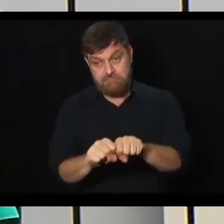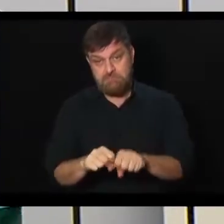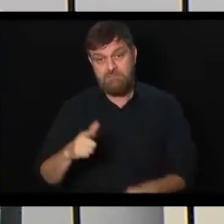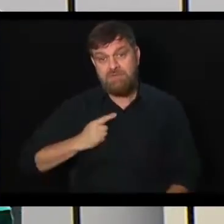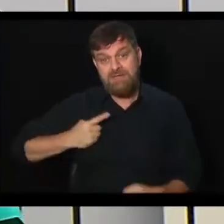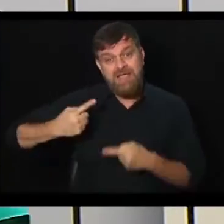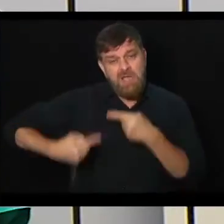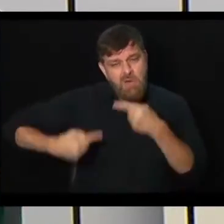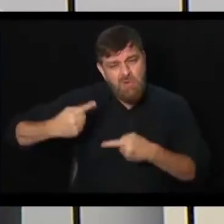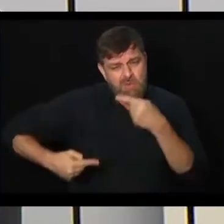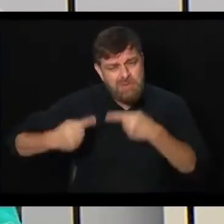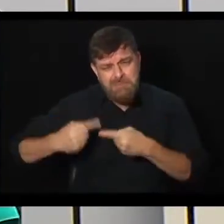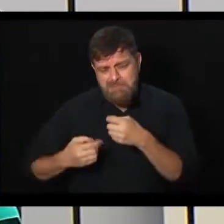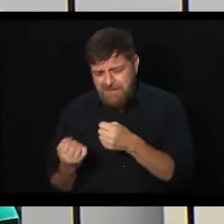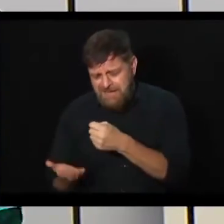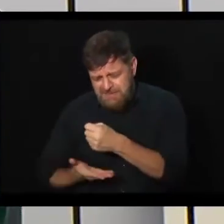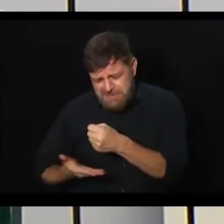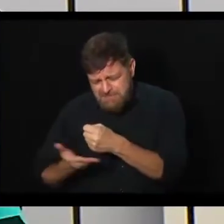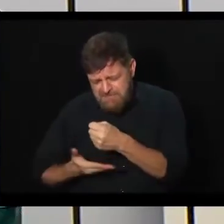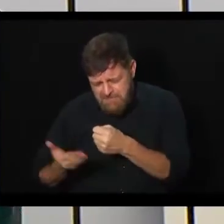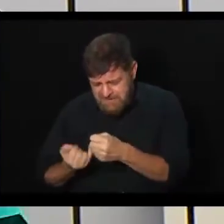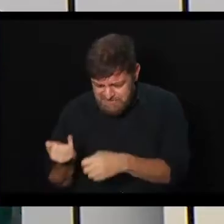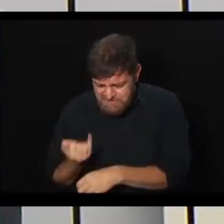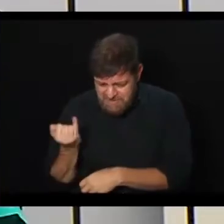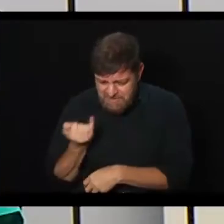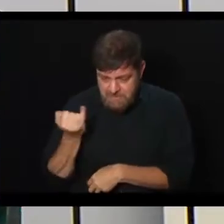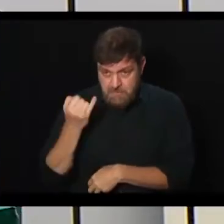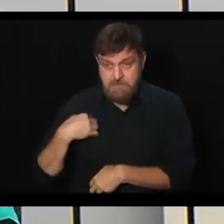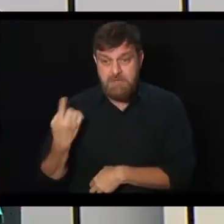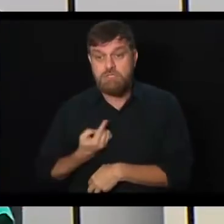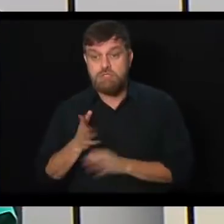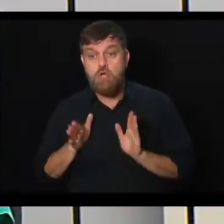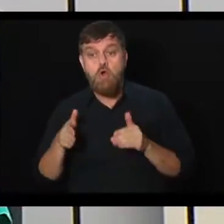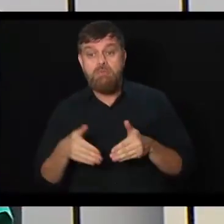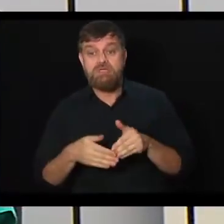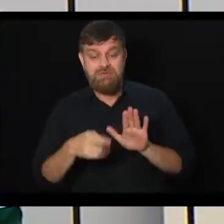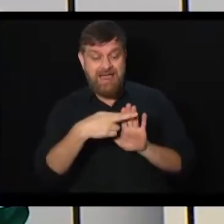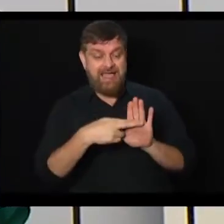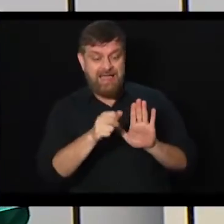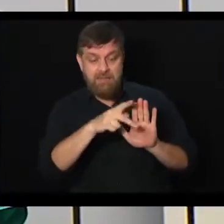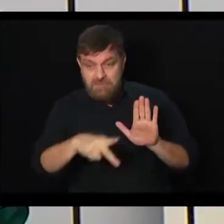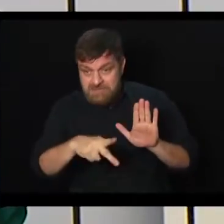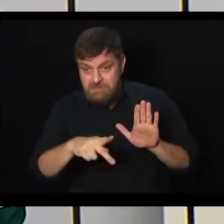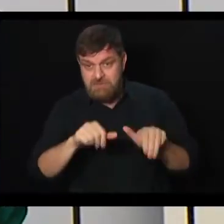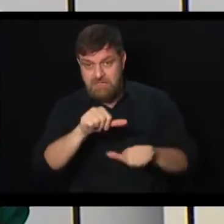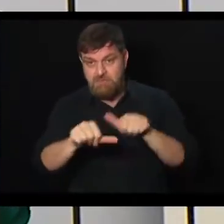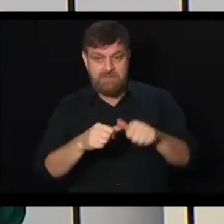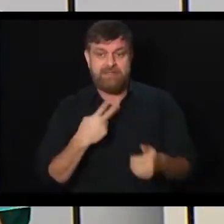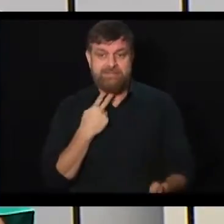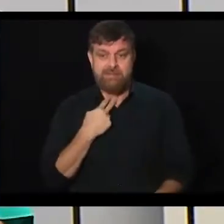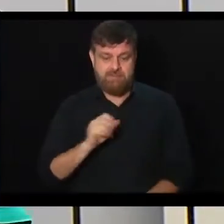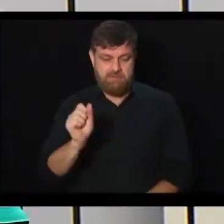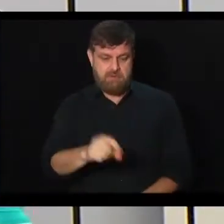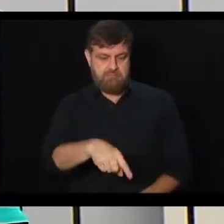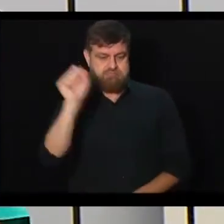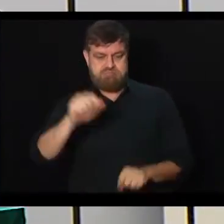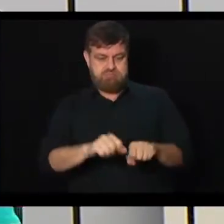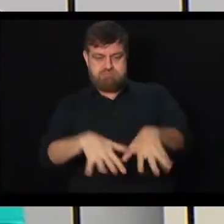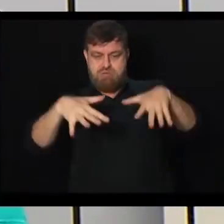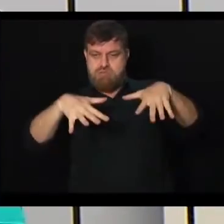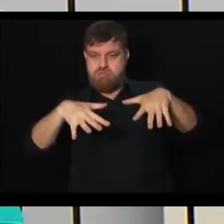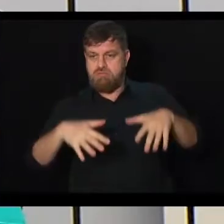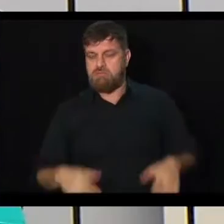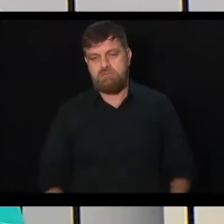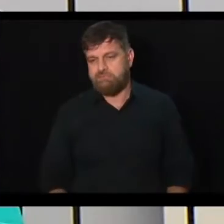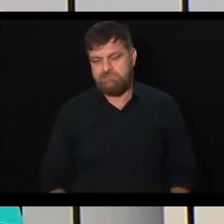debate de fundo que é necessário ser feito para que a gente possa discutir a reforma da Previdência. Não é uma varinha mágica que vai lá resolver os problemas. Vereador